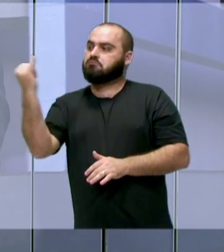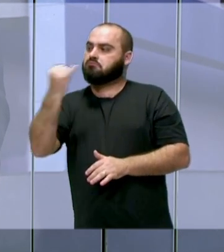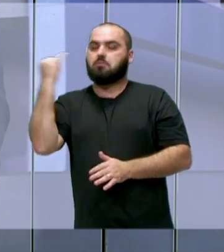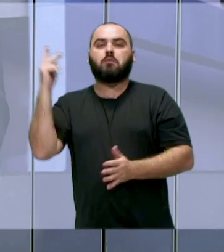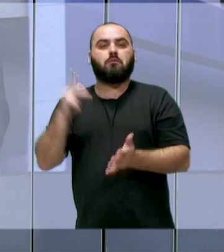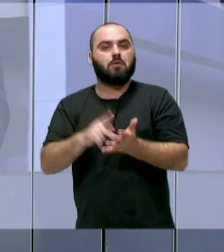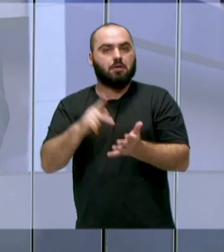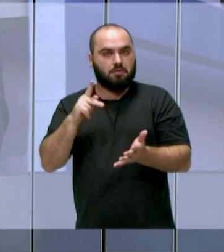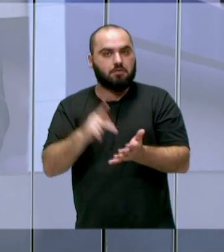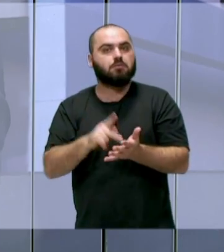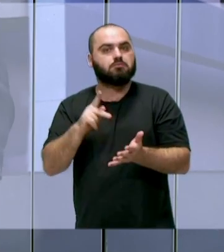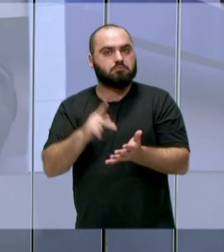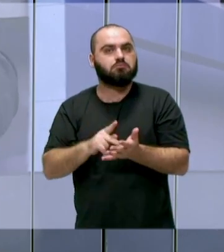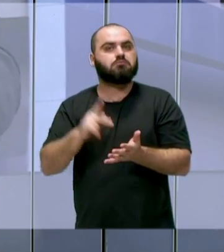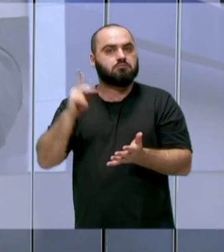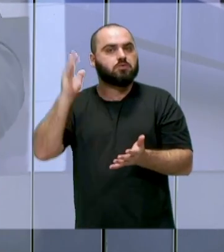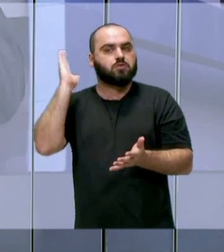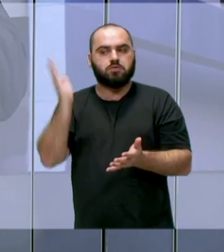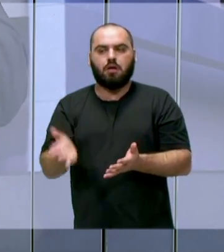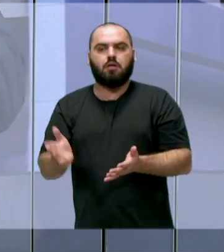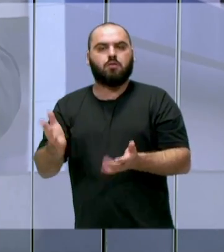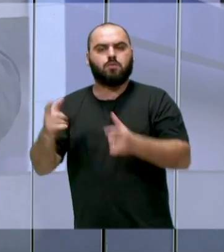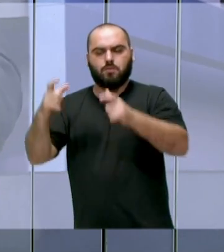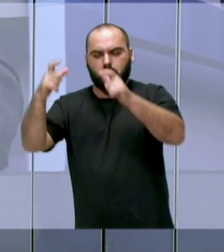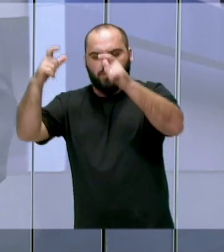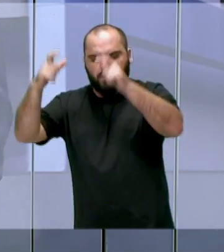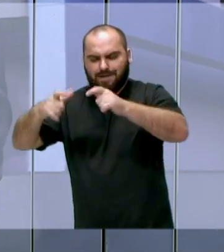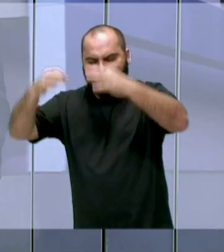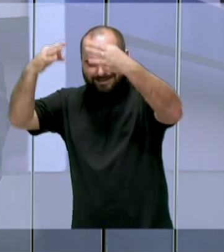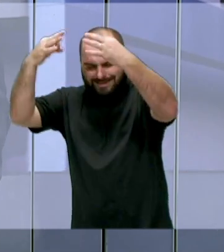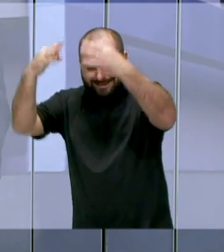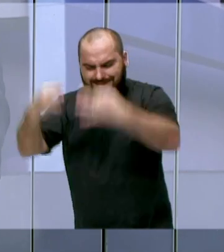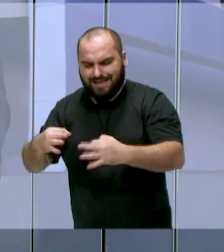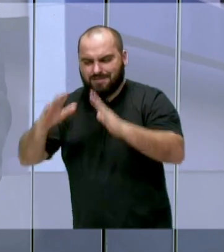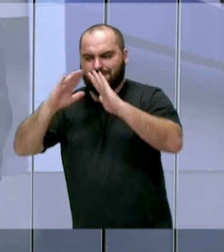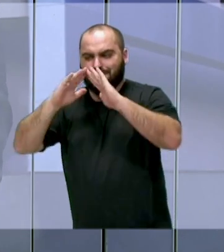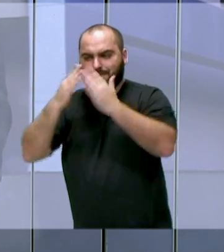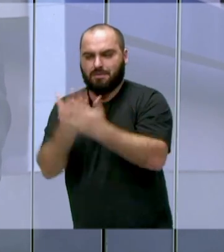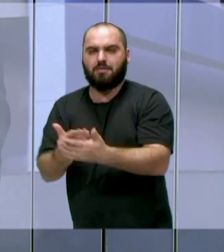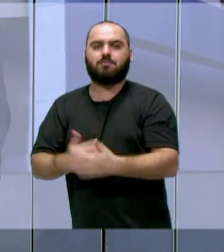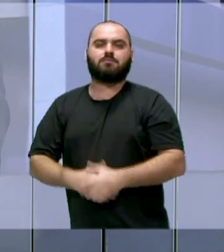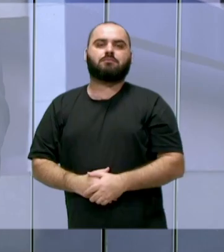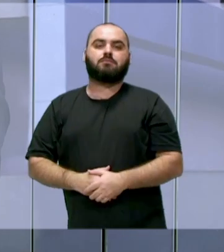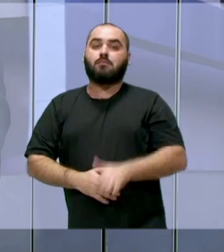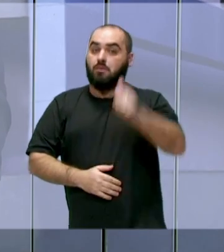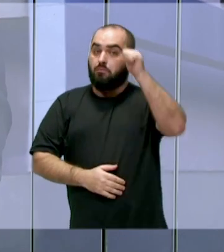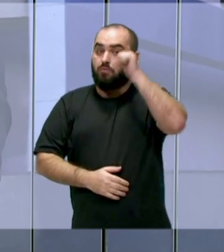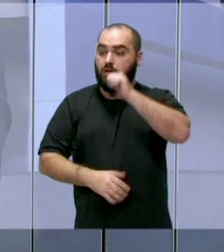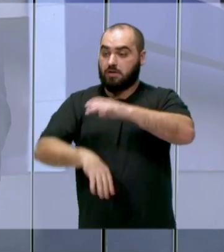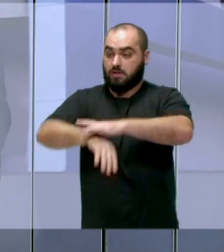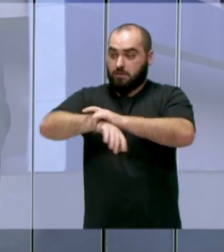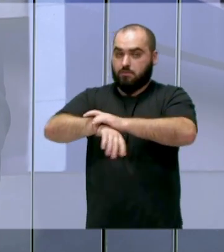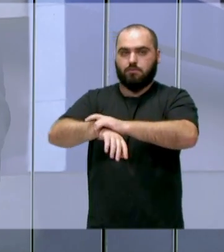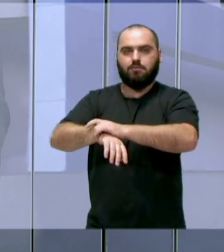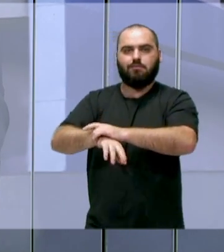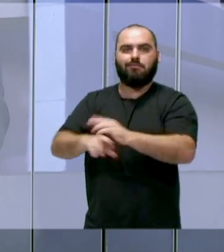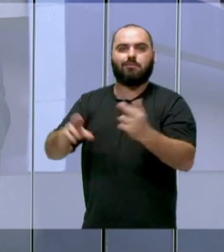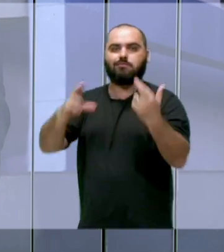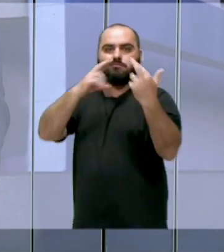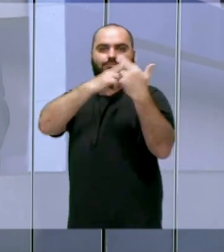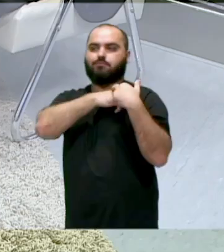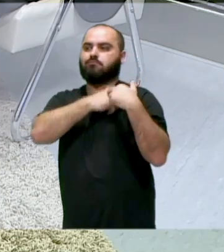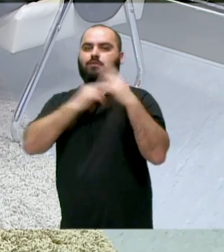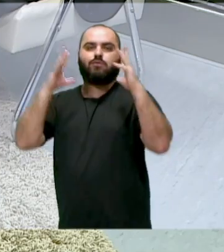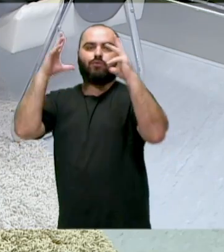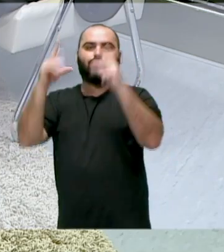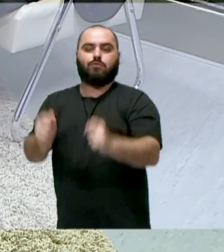que está sendo divulgado e valorizado no local certo, que é na escola. Mulher Segura Tarefa de Todos, e é na escola que a gente tem que fomentar